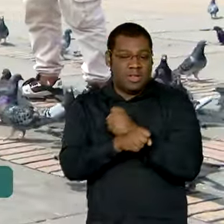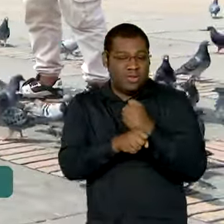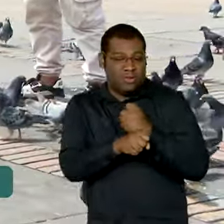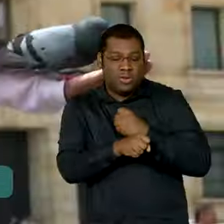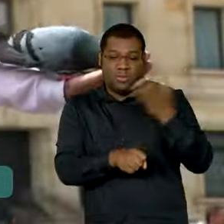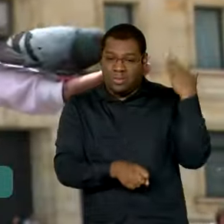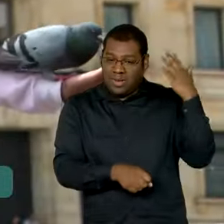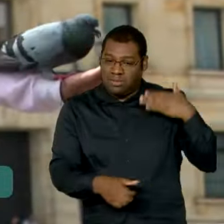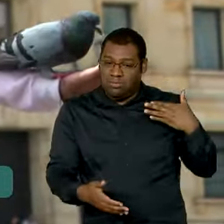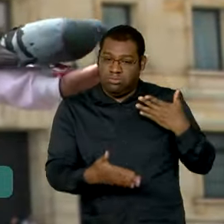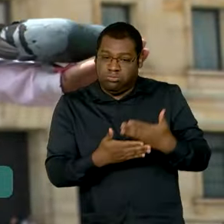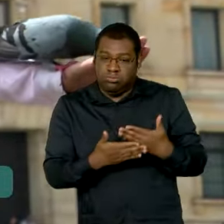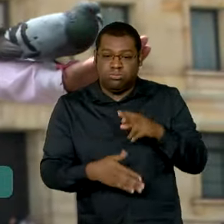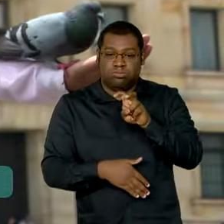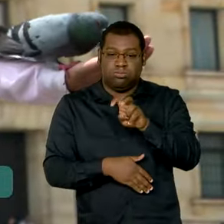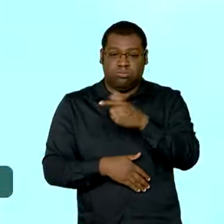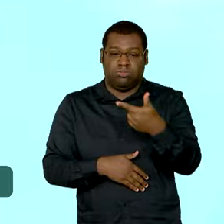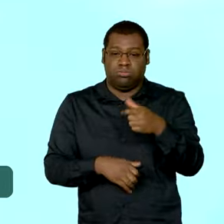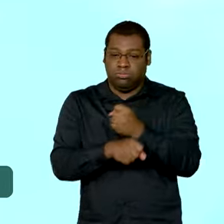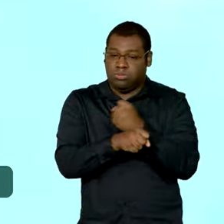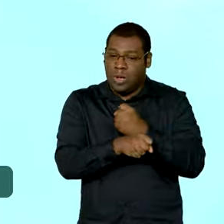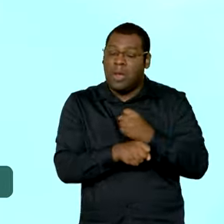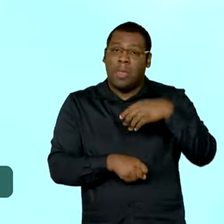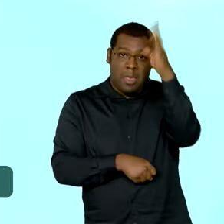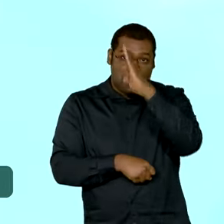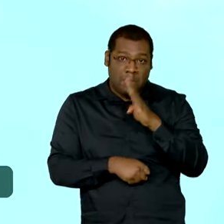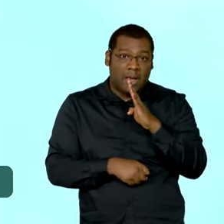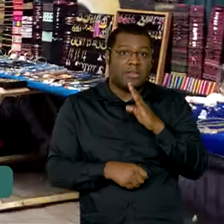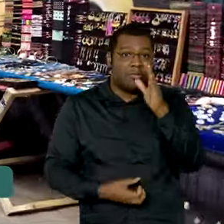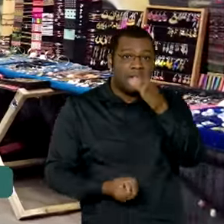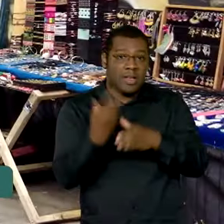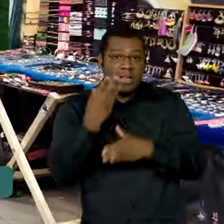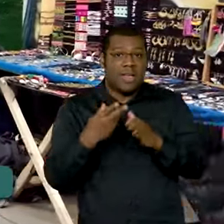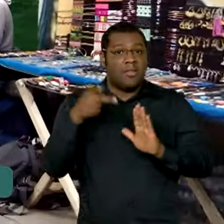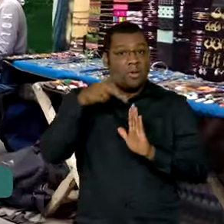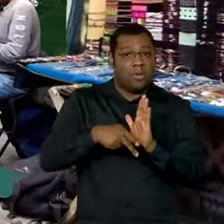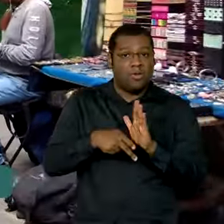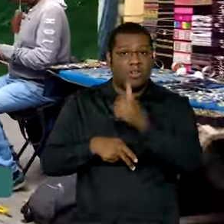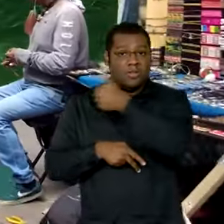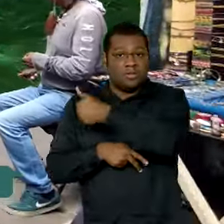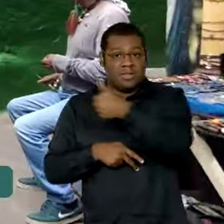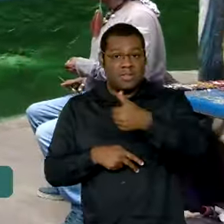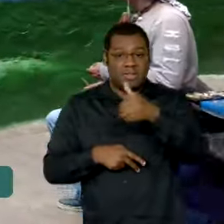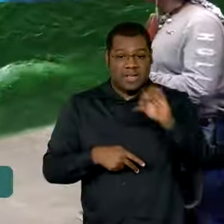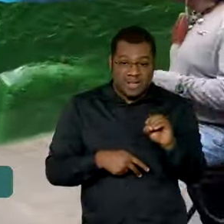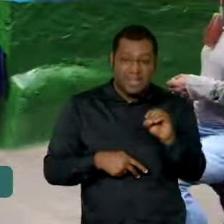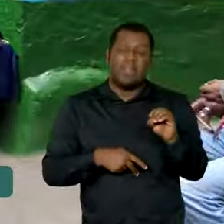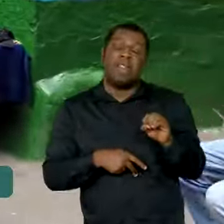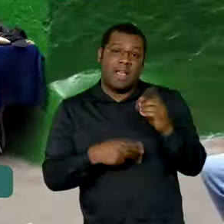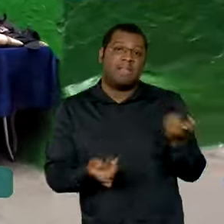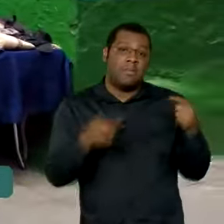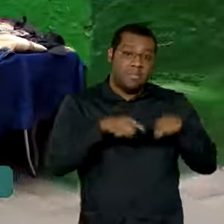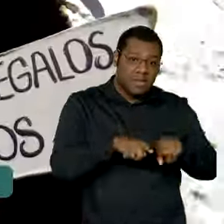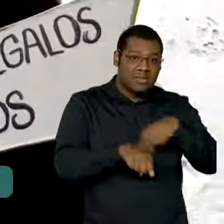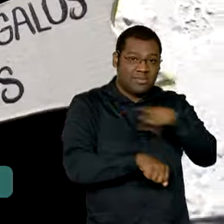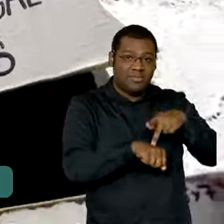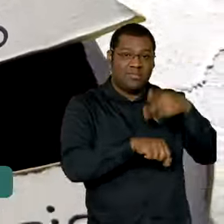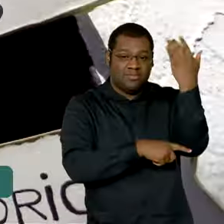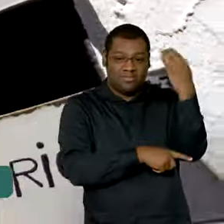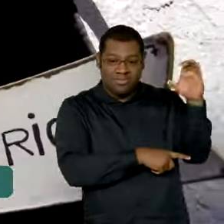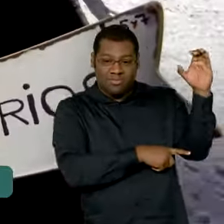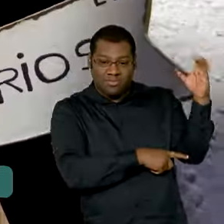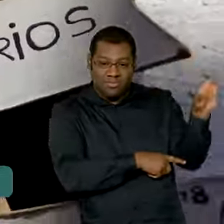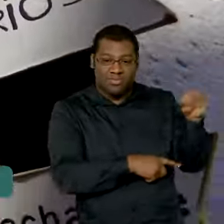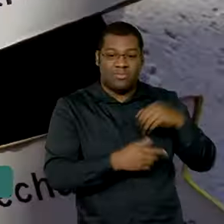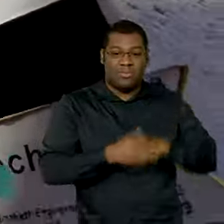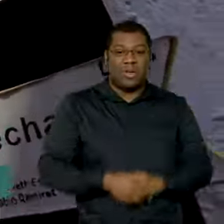desenvolveram 110 projetos juntos, nas mais diversas áreas. Aprovado em setembro do ano passado, aqui em Bogotá, o